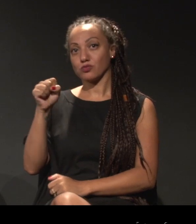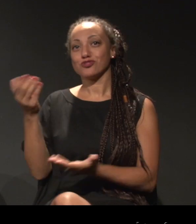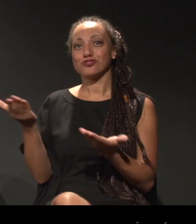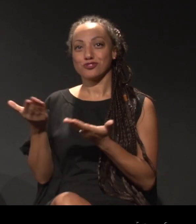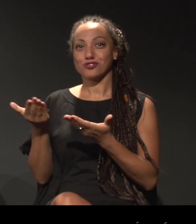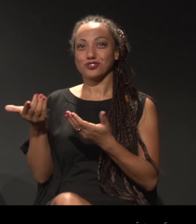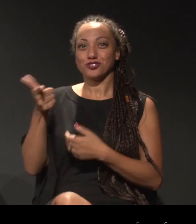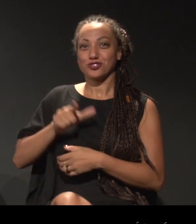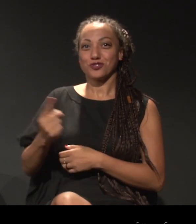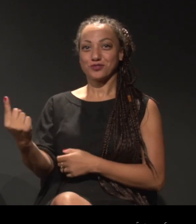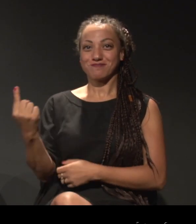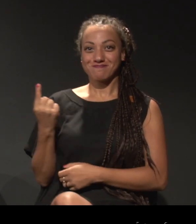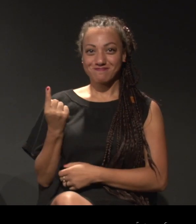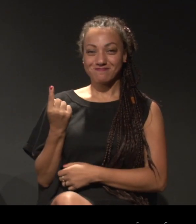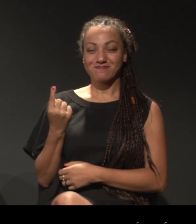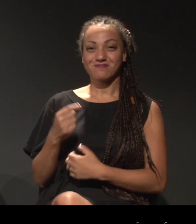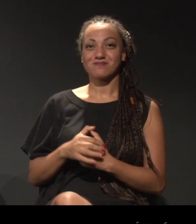gente.